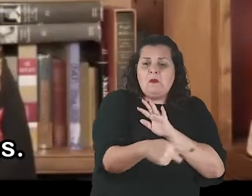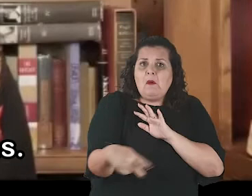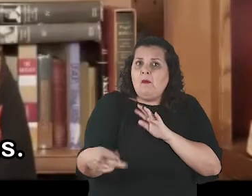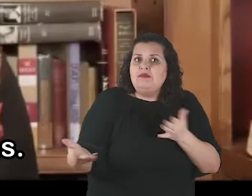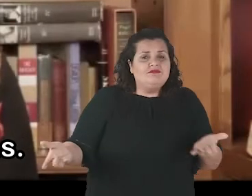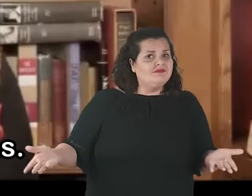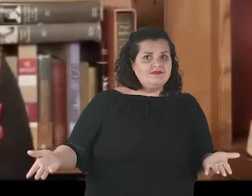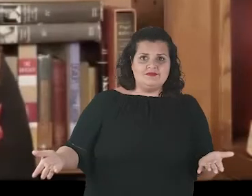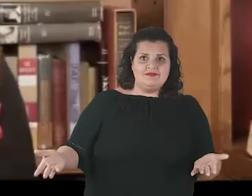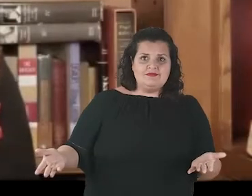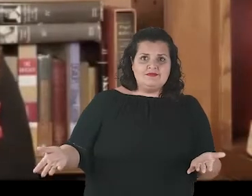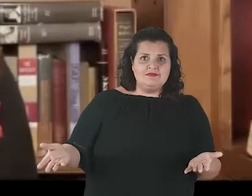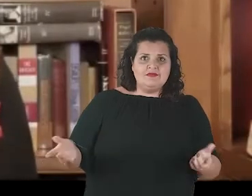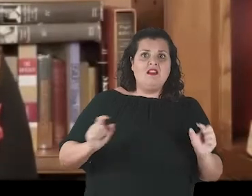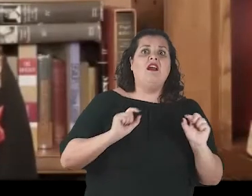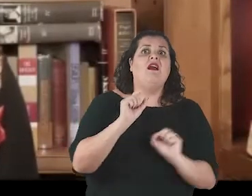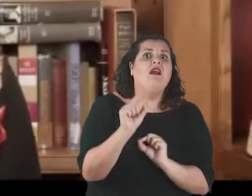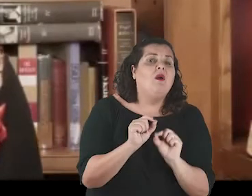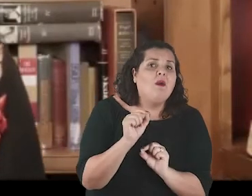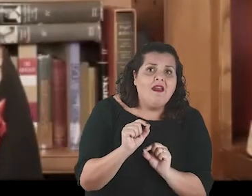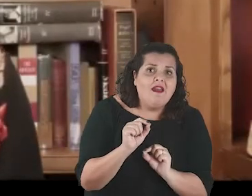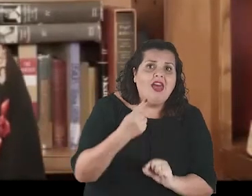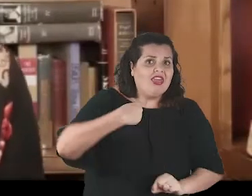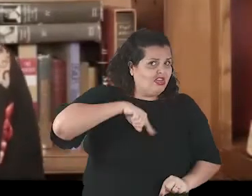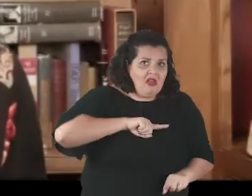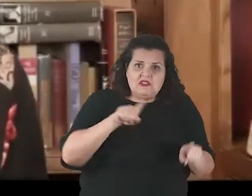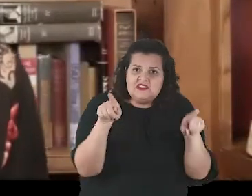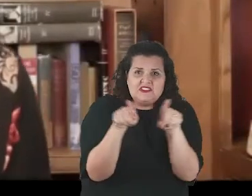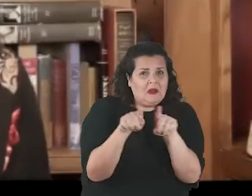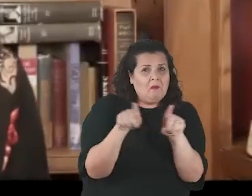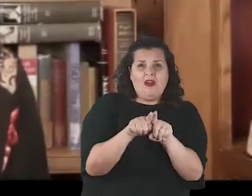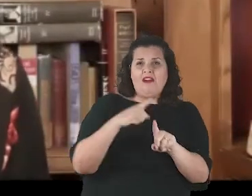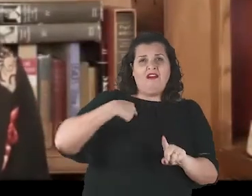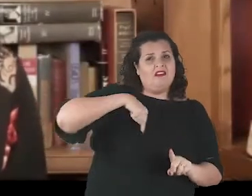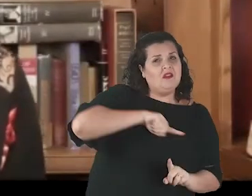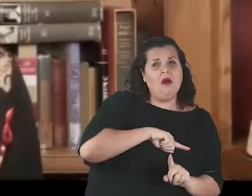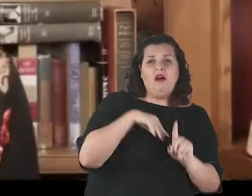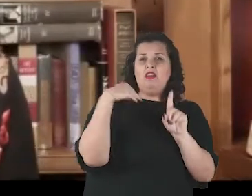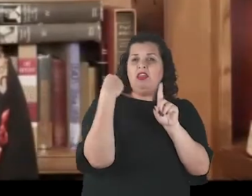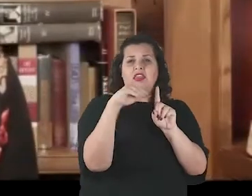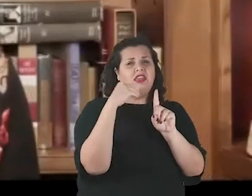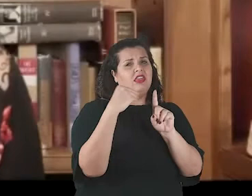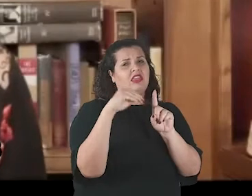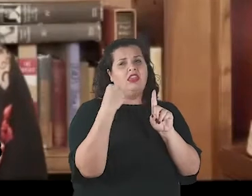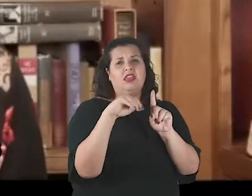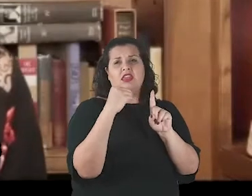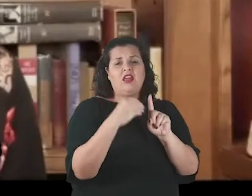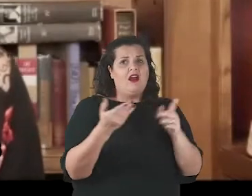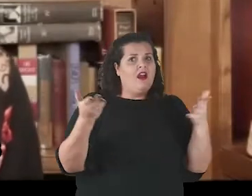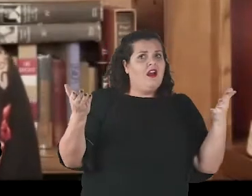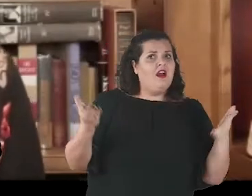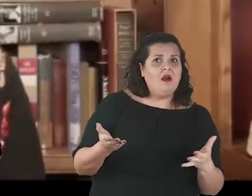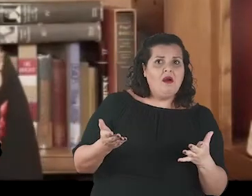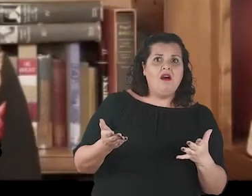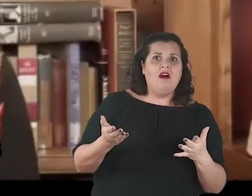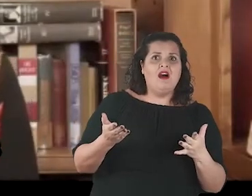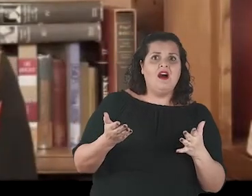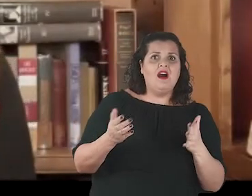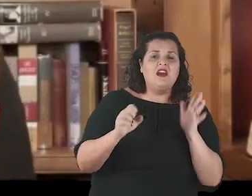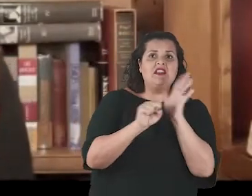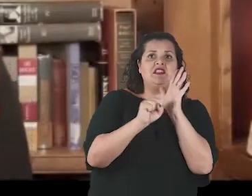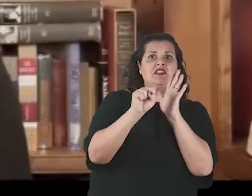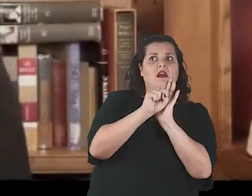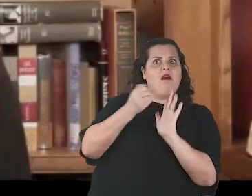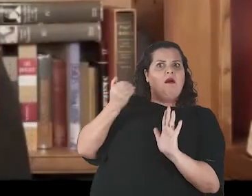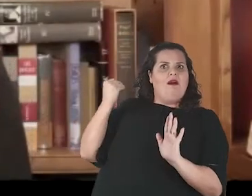delas. A verdade é que todos nós circulamos vulneráveis por esse novo ambiente. Assim